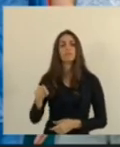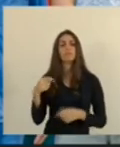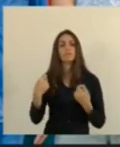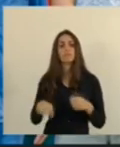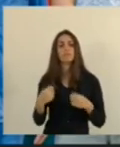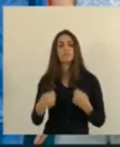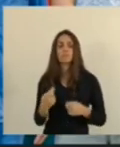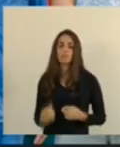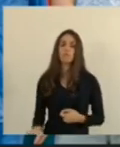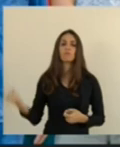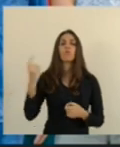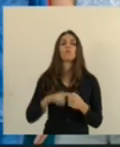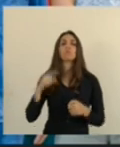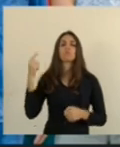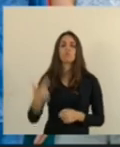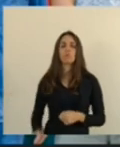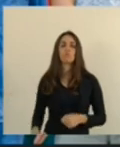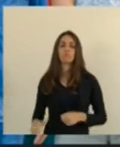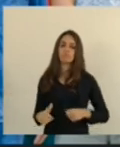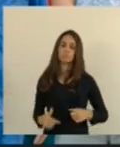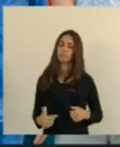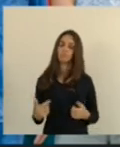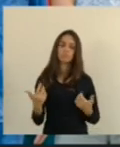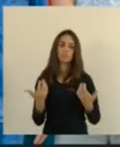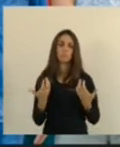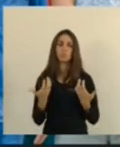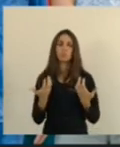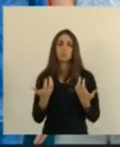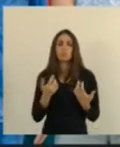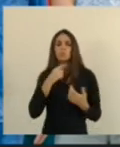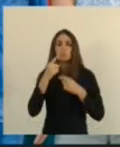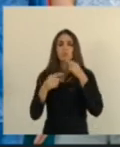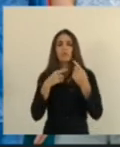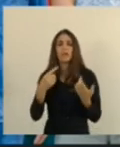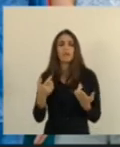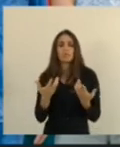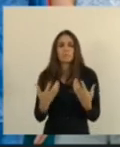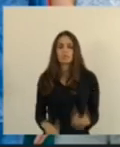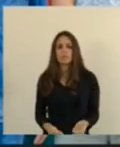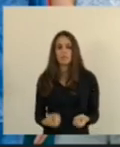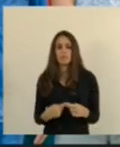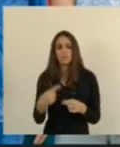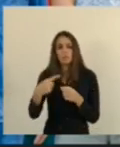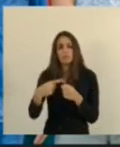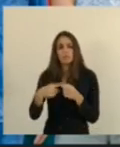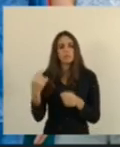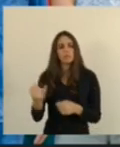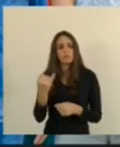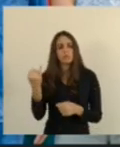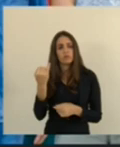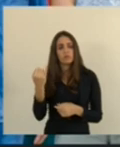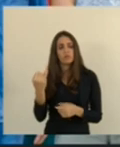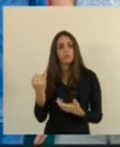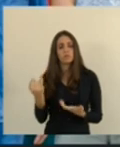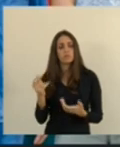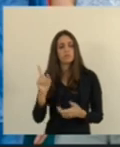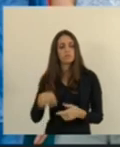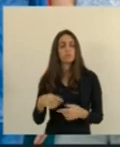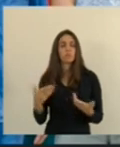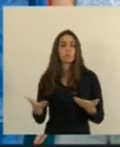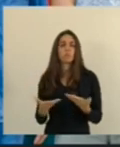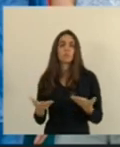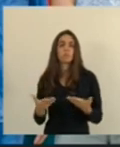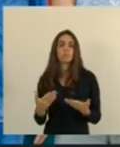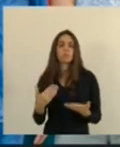ser reativadas em inadmissível um município tão importante como o Baixo de Mandu, hoje você